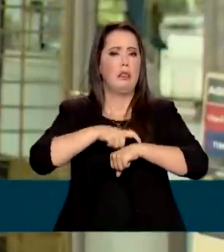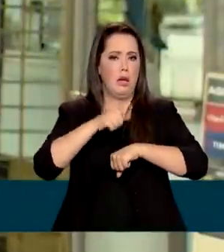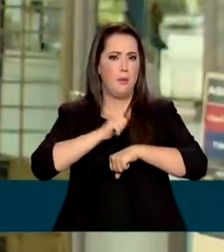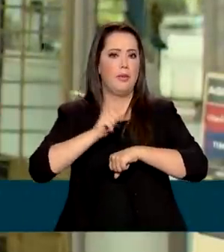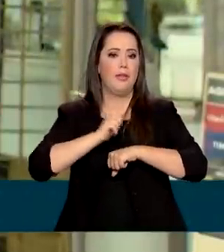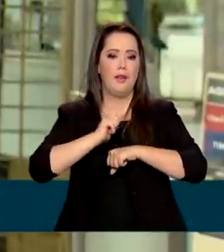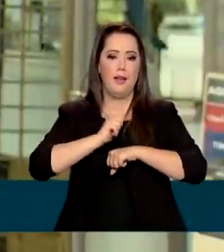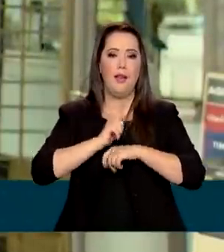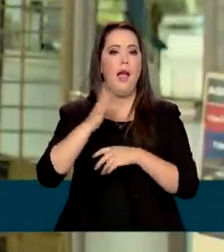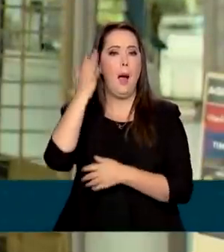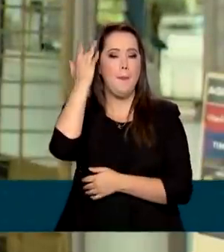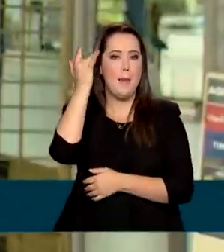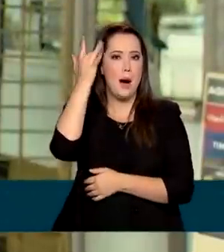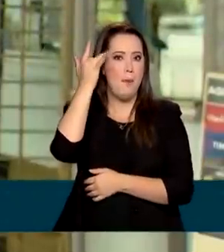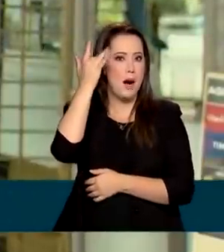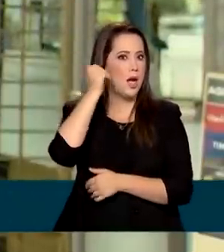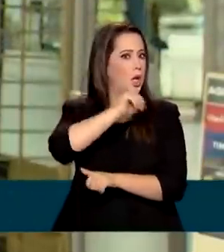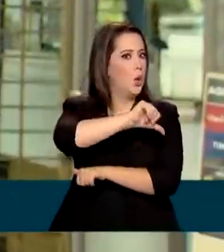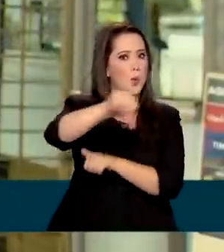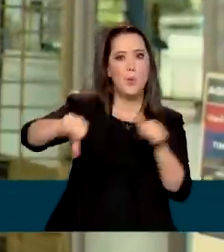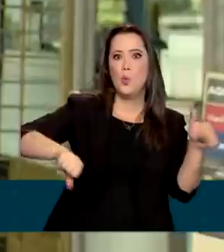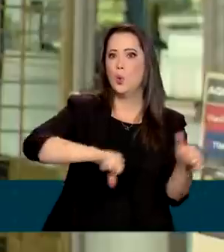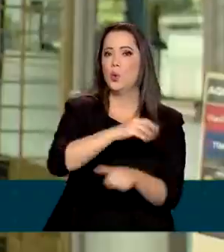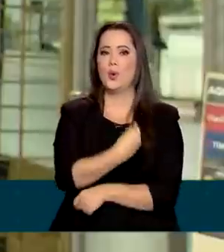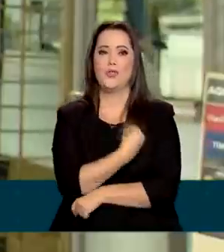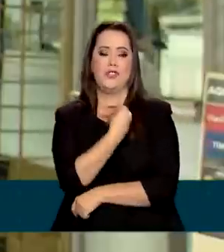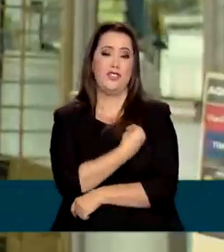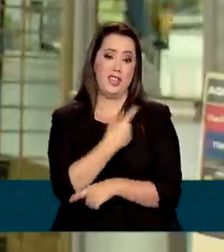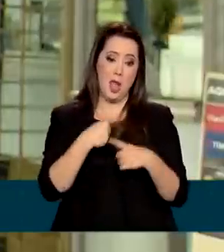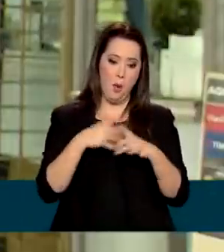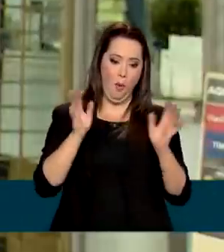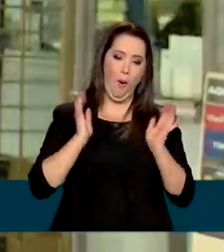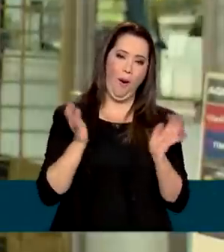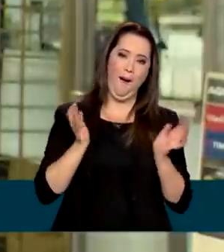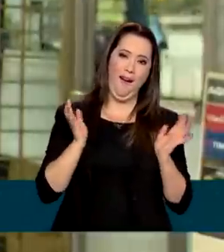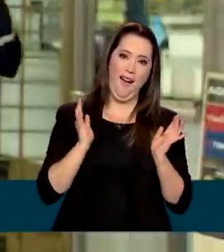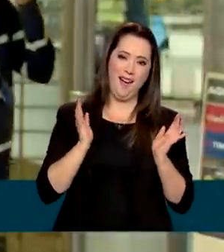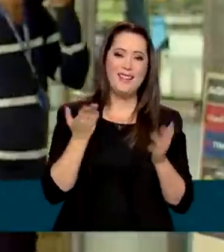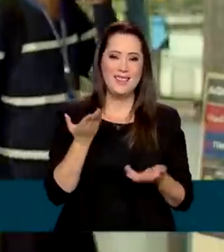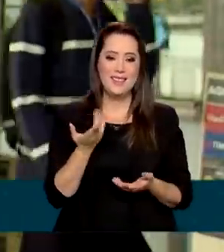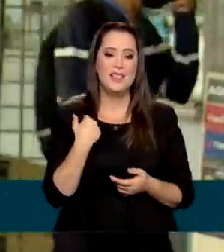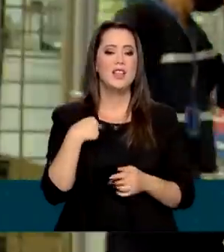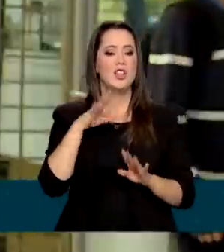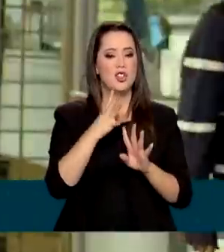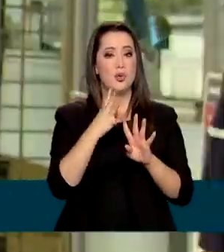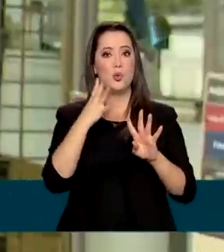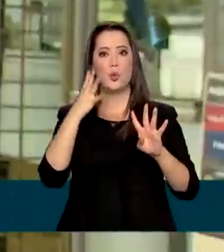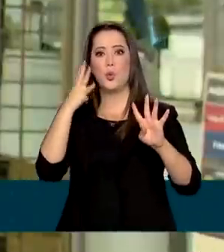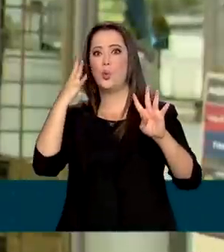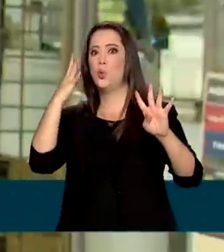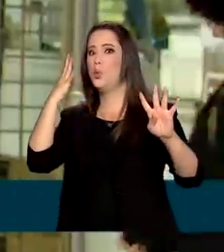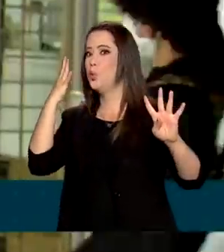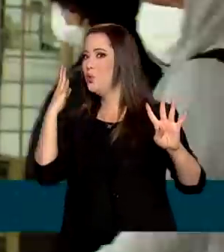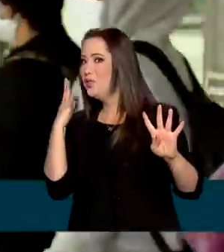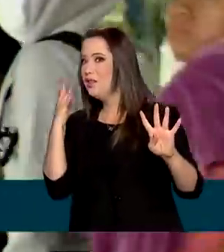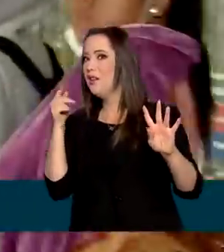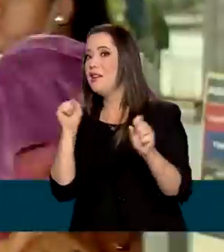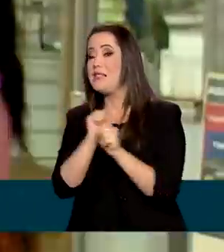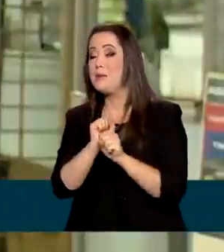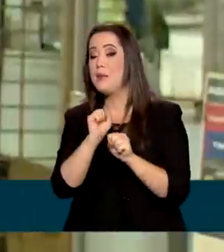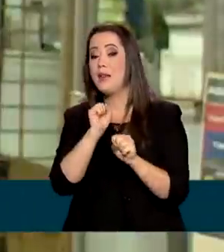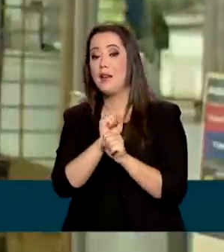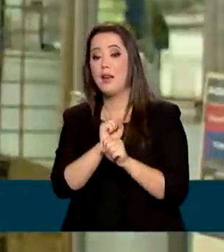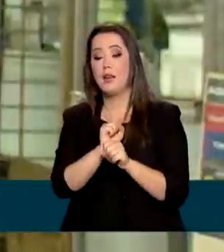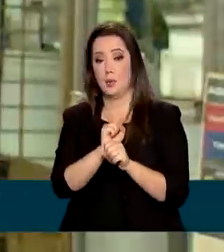acordar amanhã com a vida completamente mudada. Por aqui já tem fila de vários candidatos a milionários em 2022 e eu